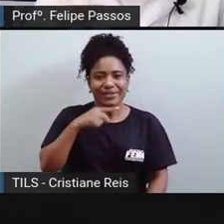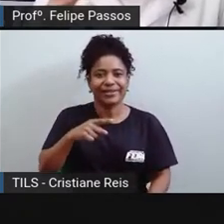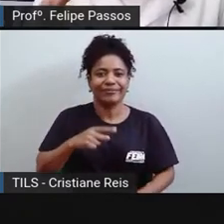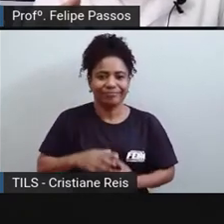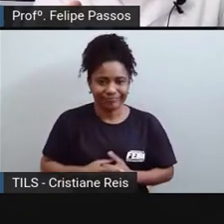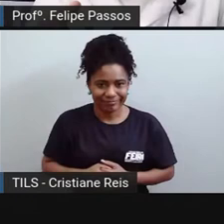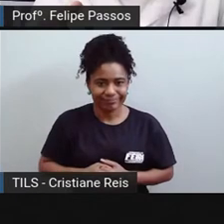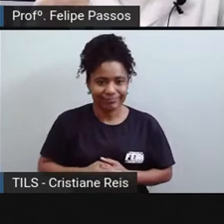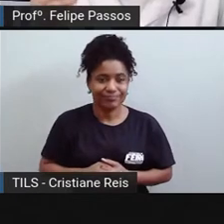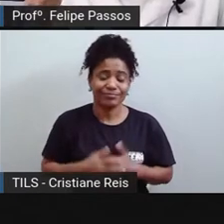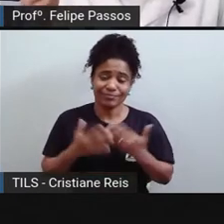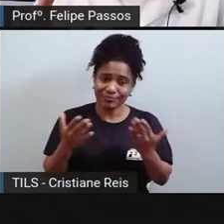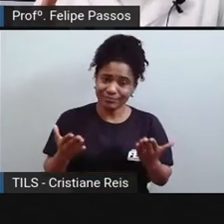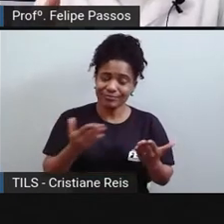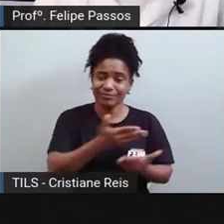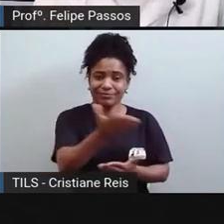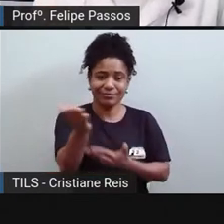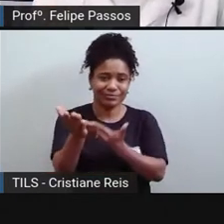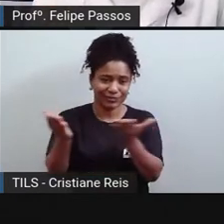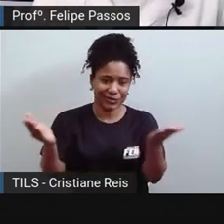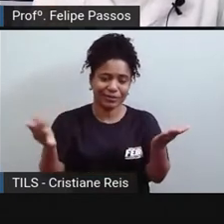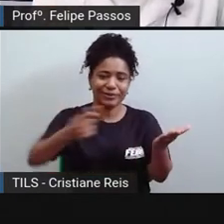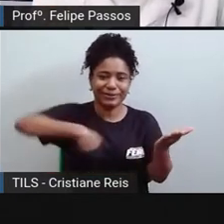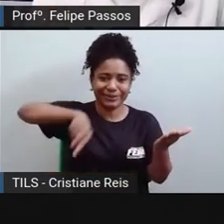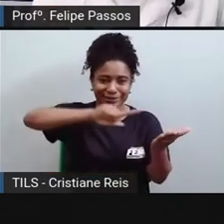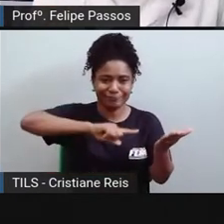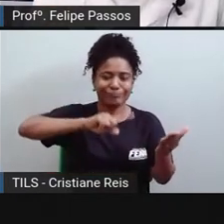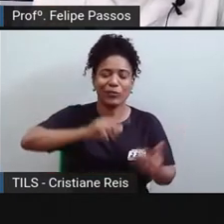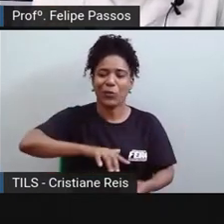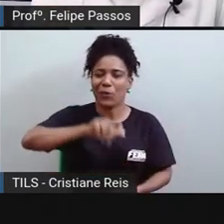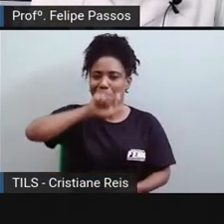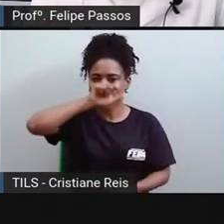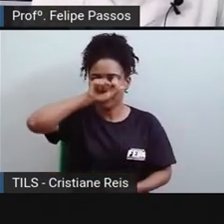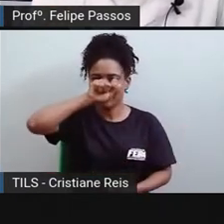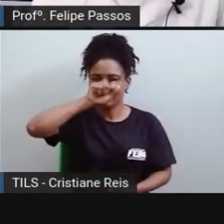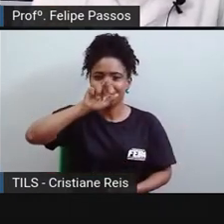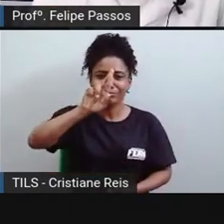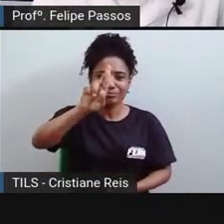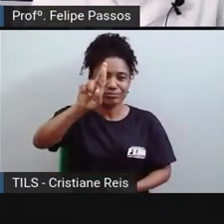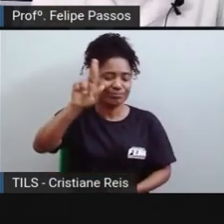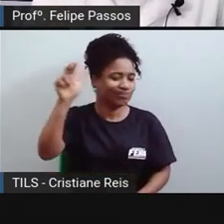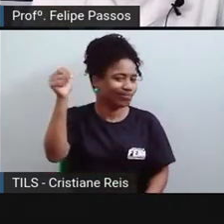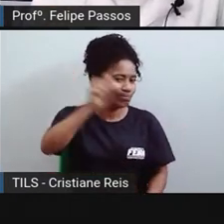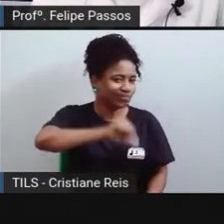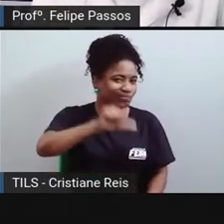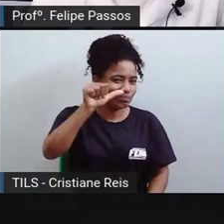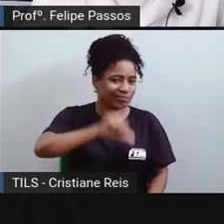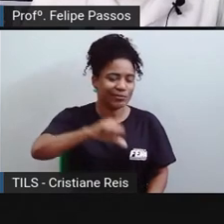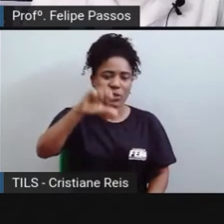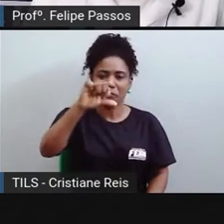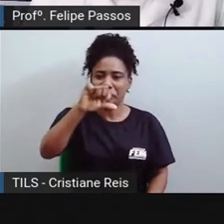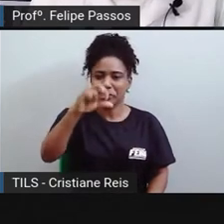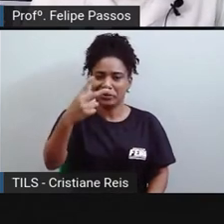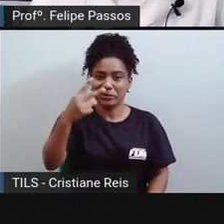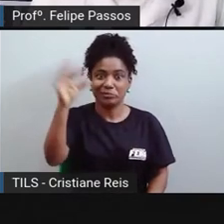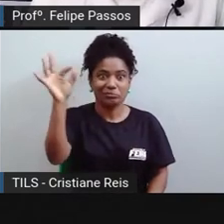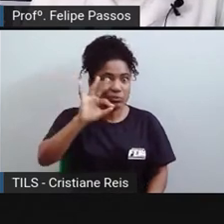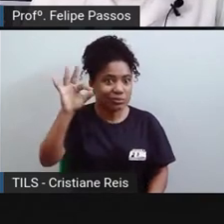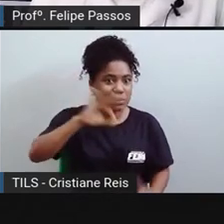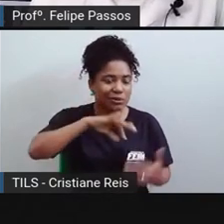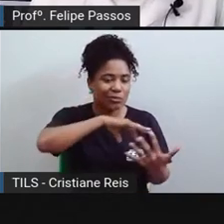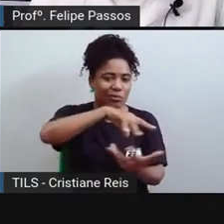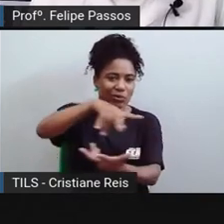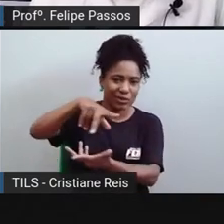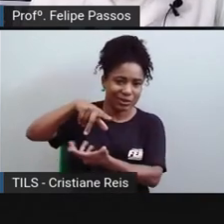eu e vocês estamos nesse 92%. Afinal de contas, 8% da população mundial vive